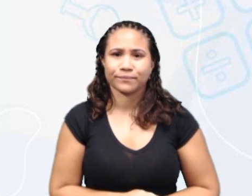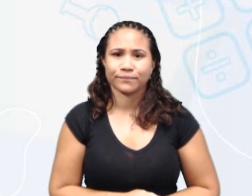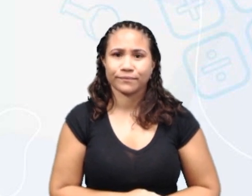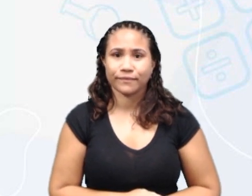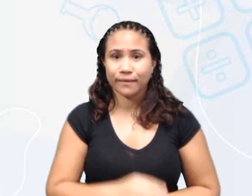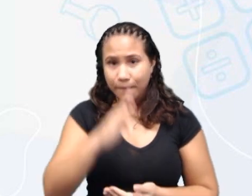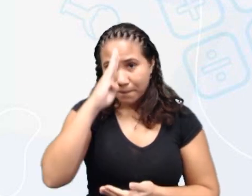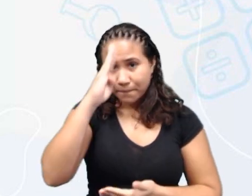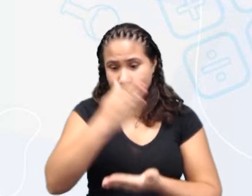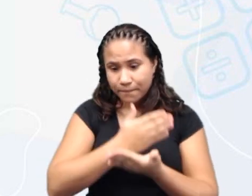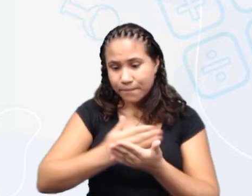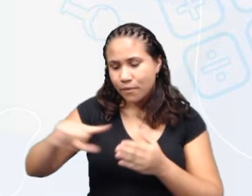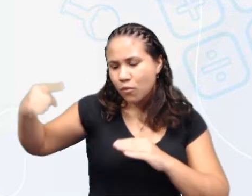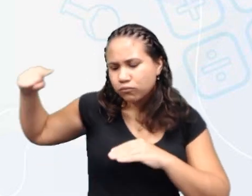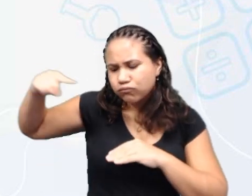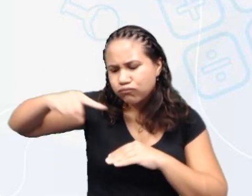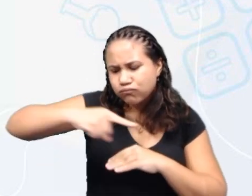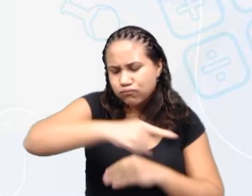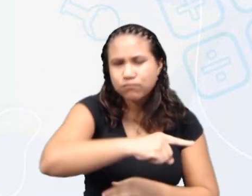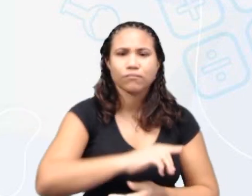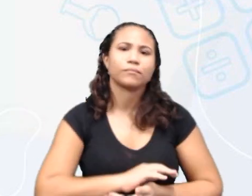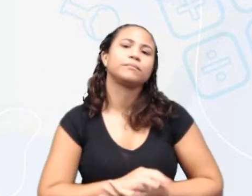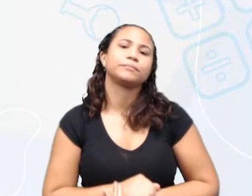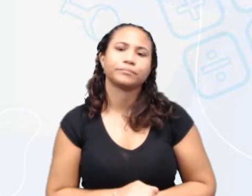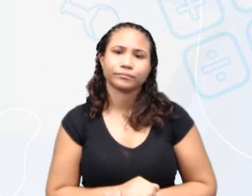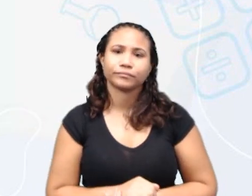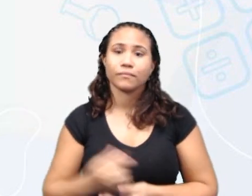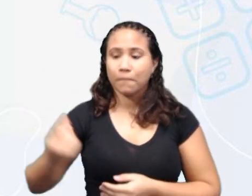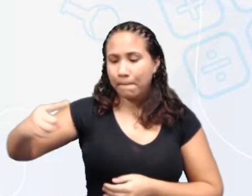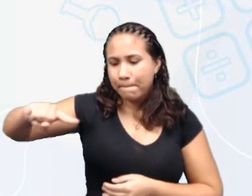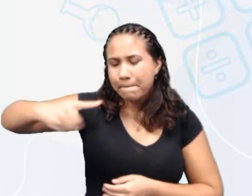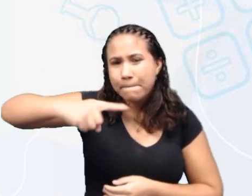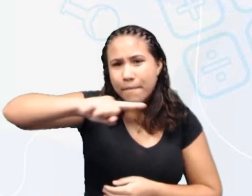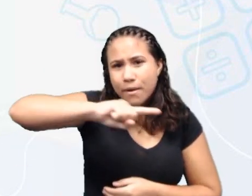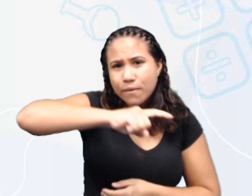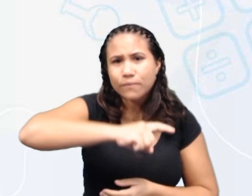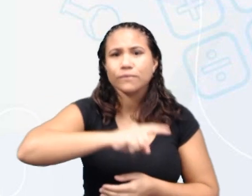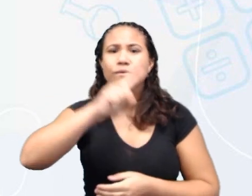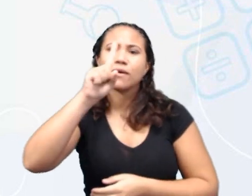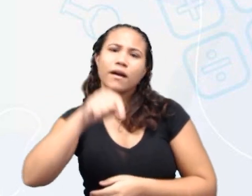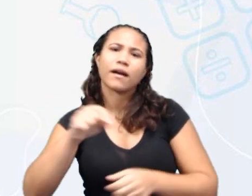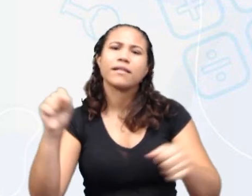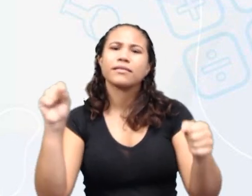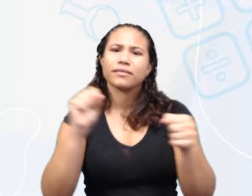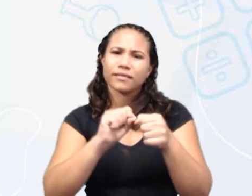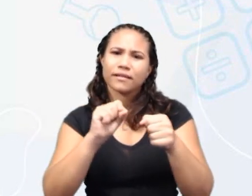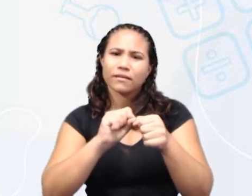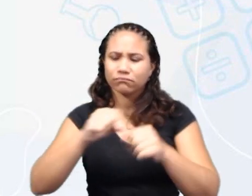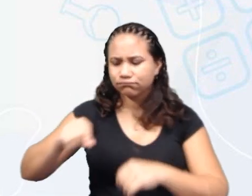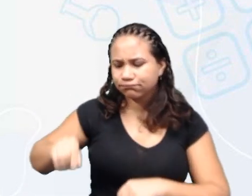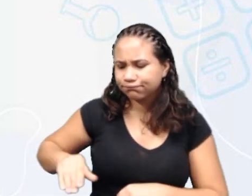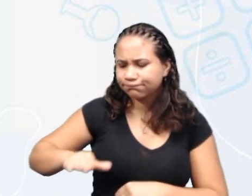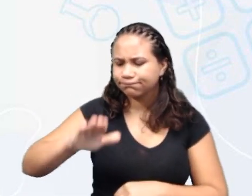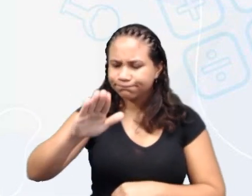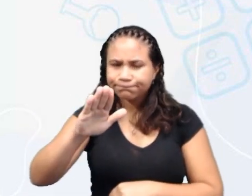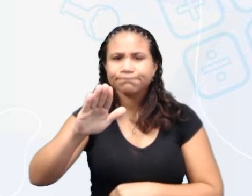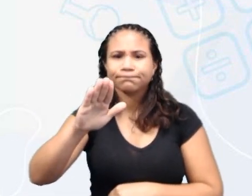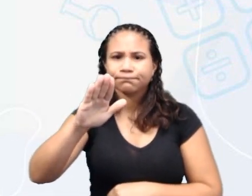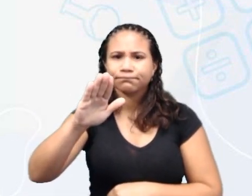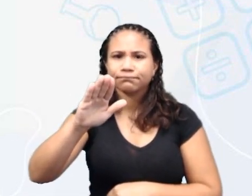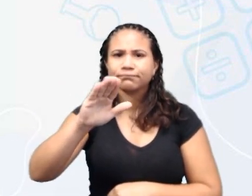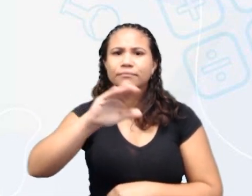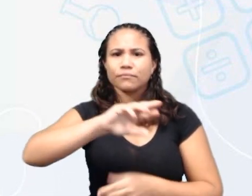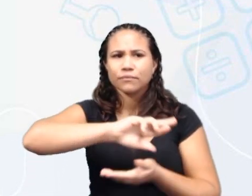princípio do parafuso. O parafuso é formado por um plano inclinado disposto em